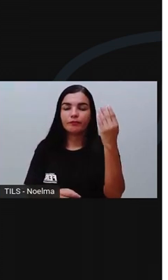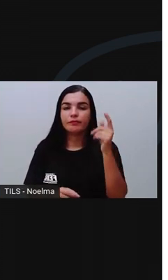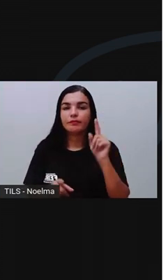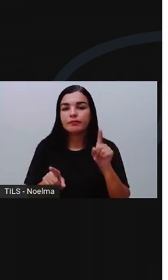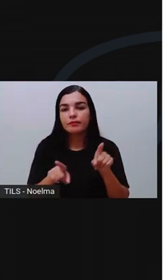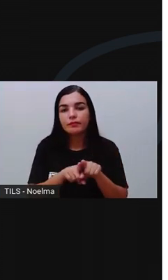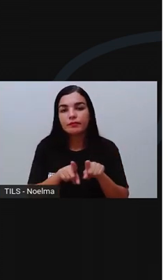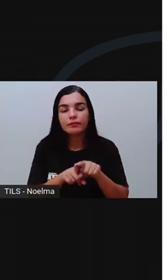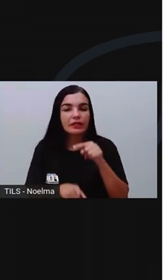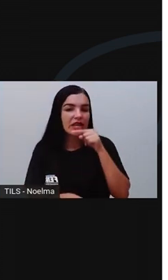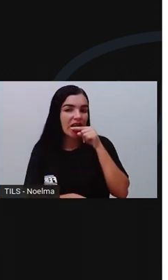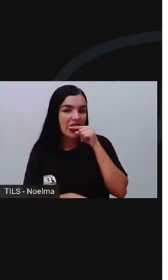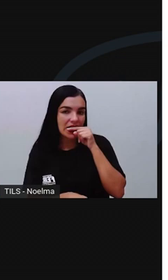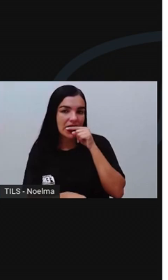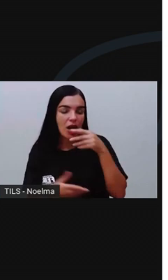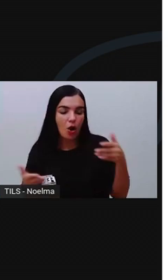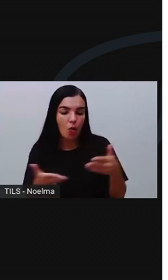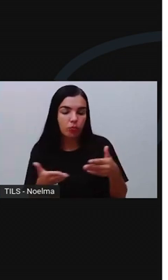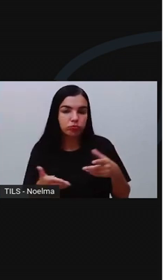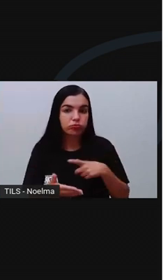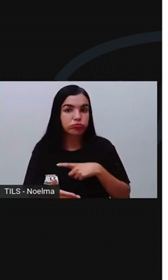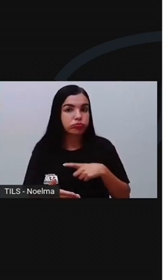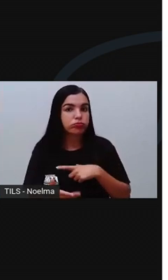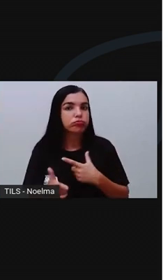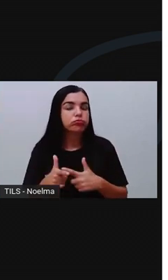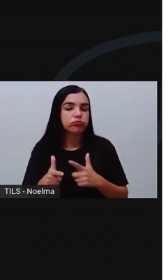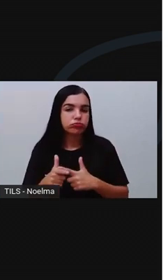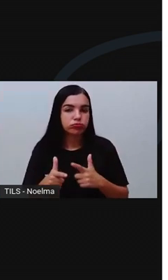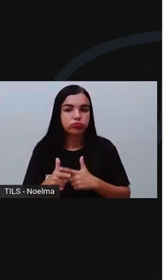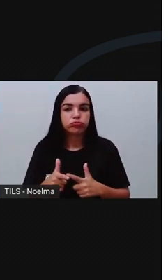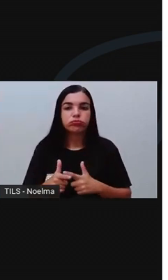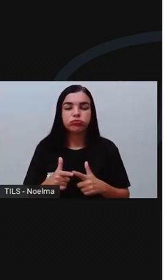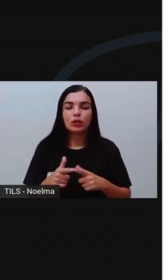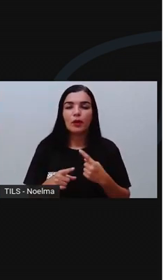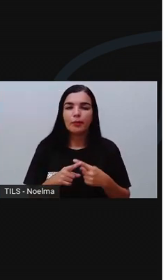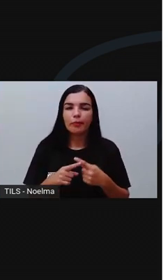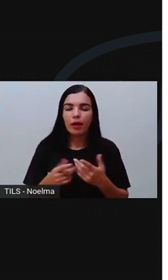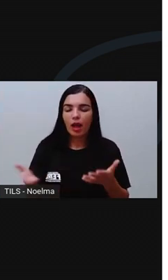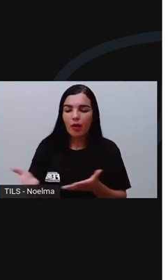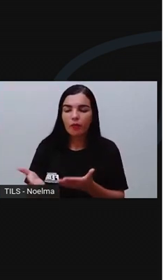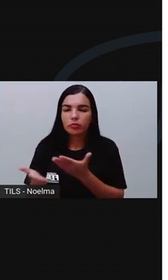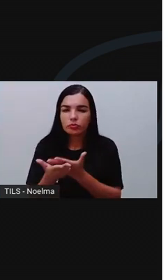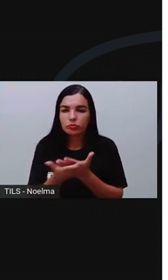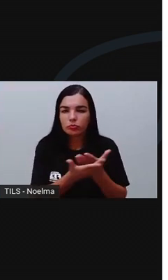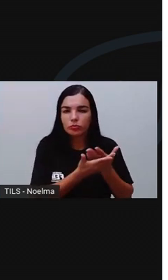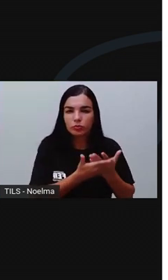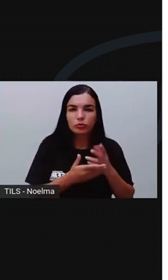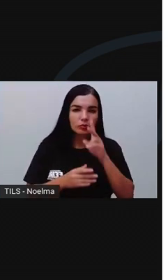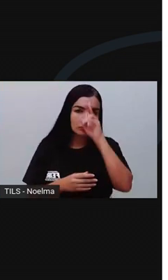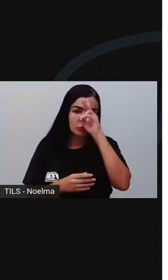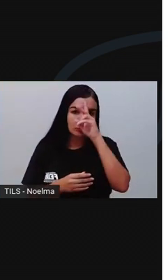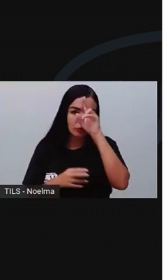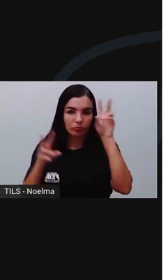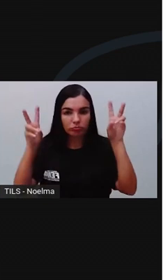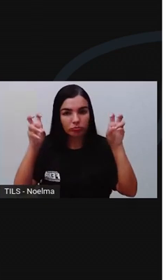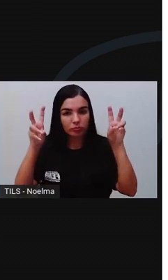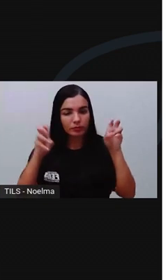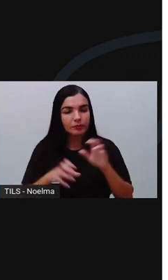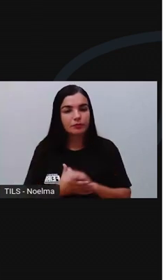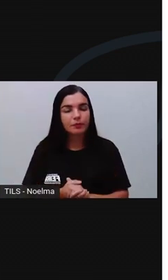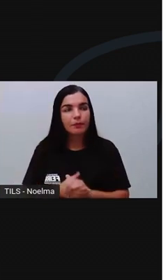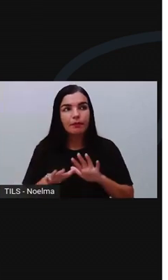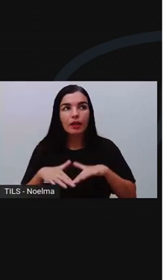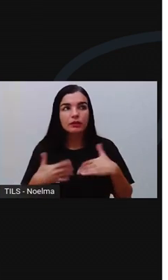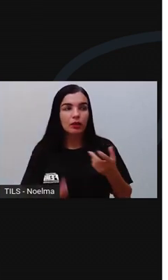açucareiras, é hoje colocada em xeque pelos recentes estudos históricos sobre o tempo. O senhor de